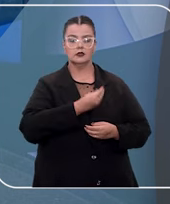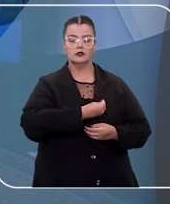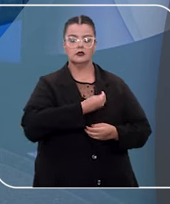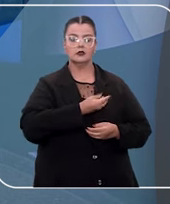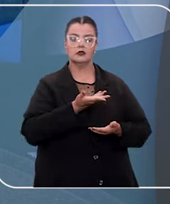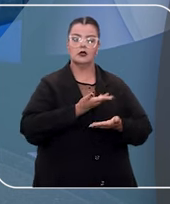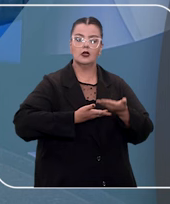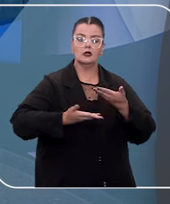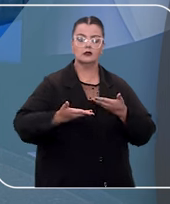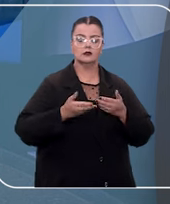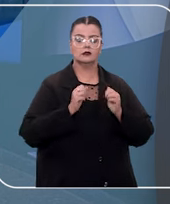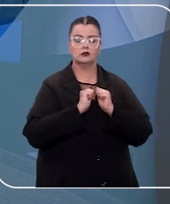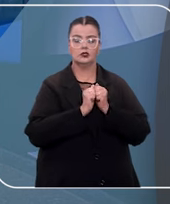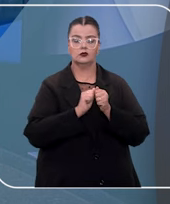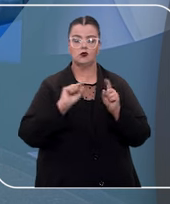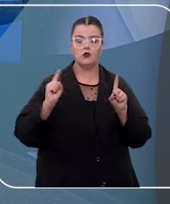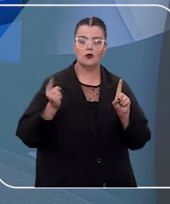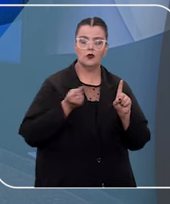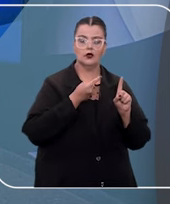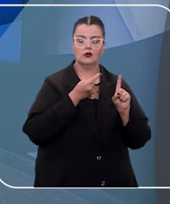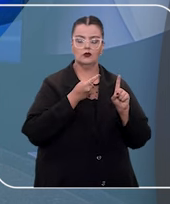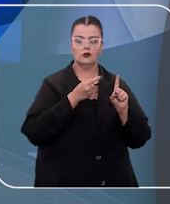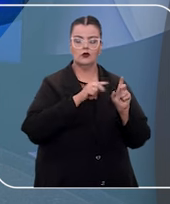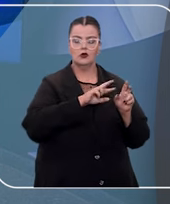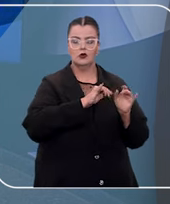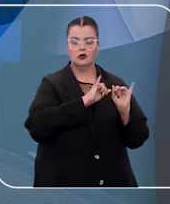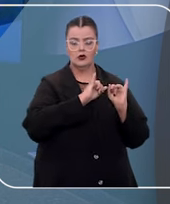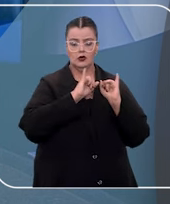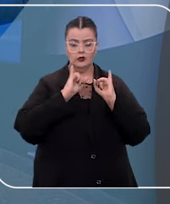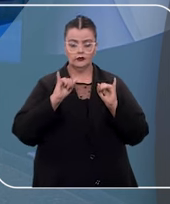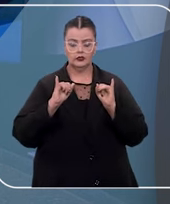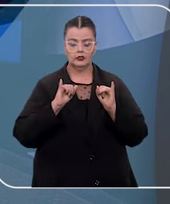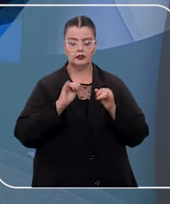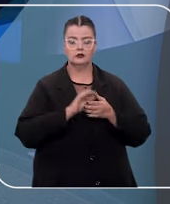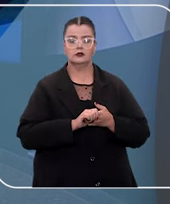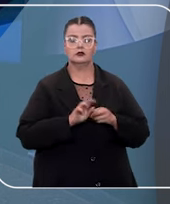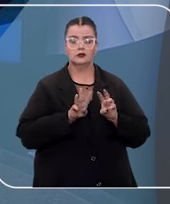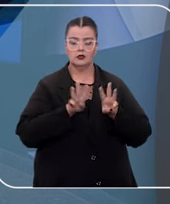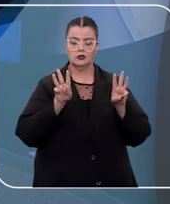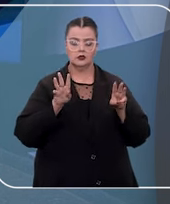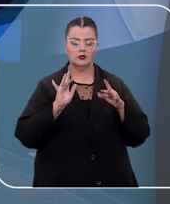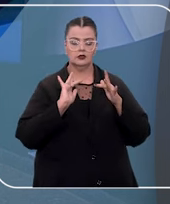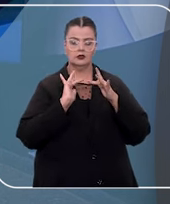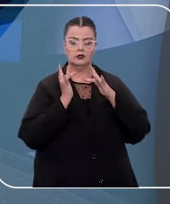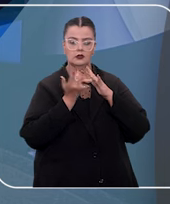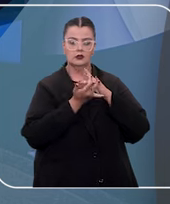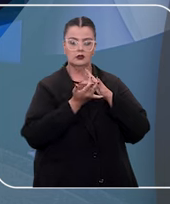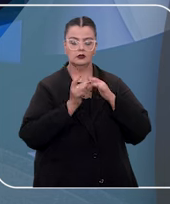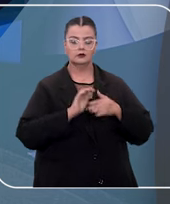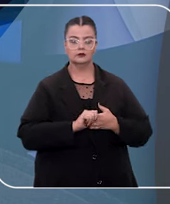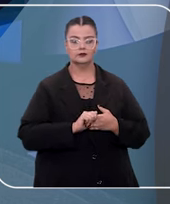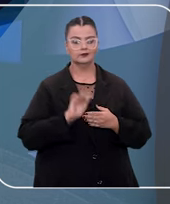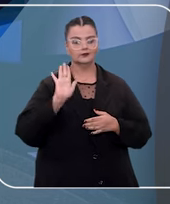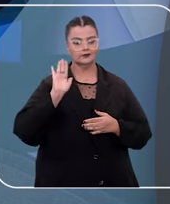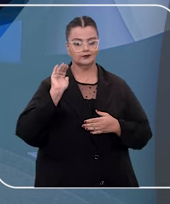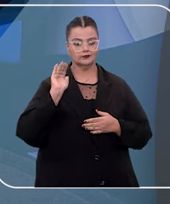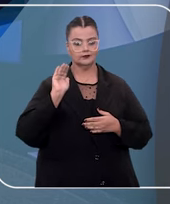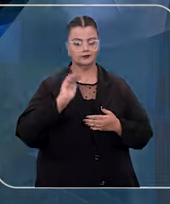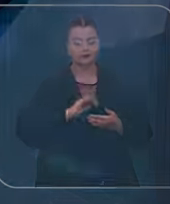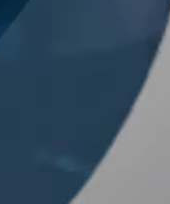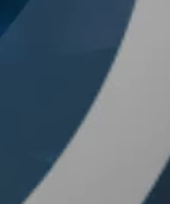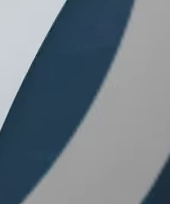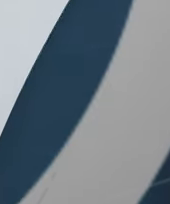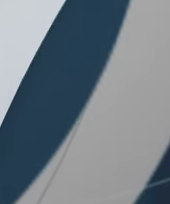relacionamento com o réu. Você confere outras notícias no site do STJ e nas nossas redes sociais. Até a próxima!